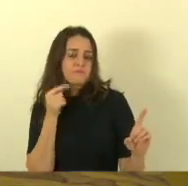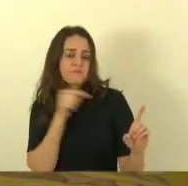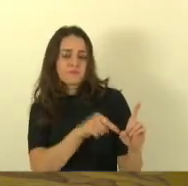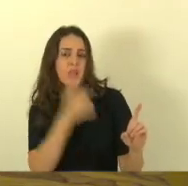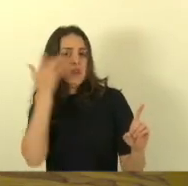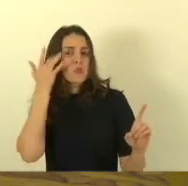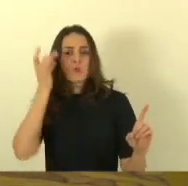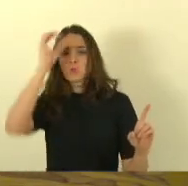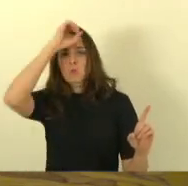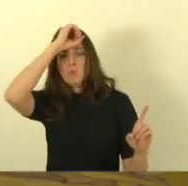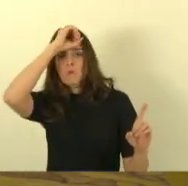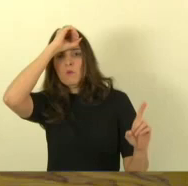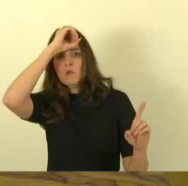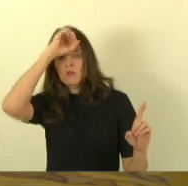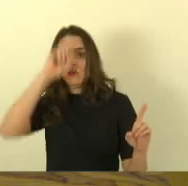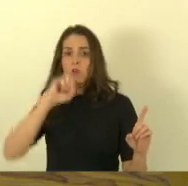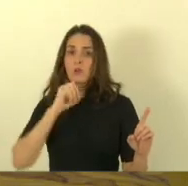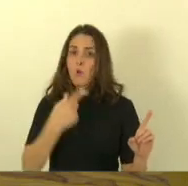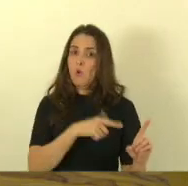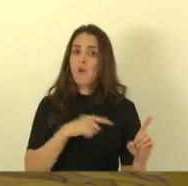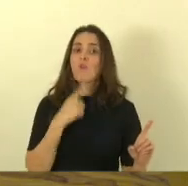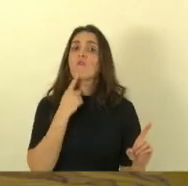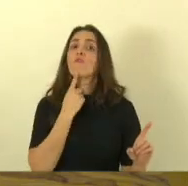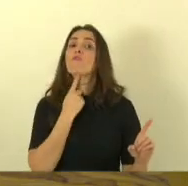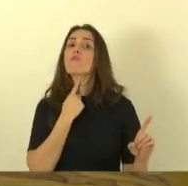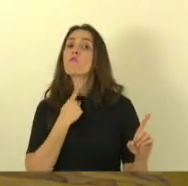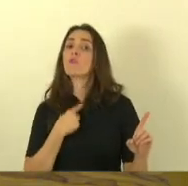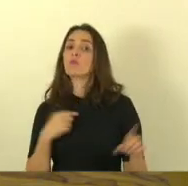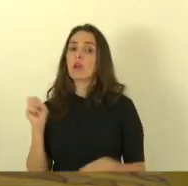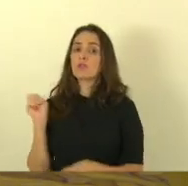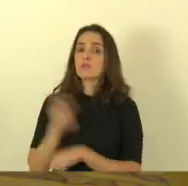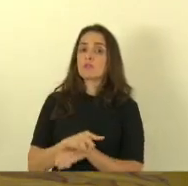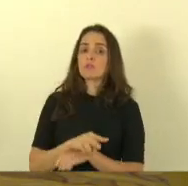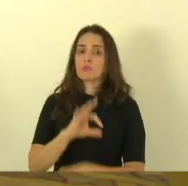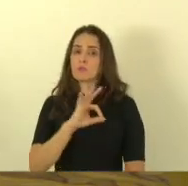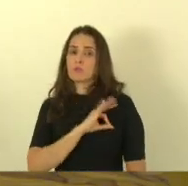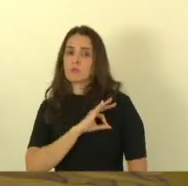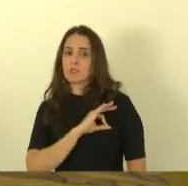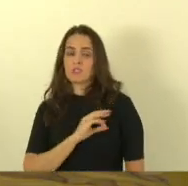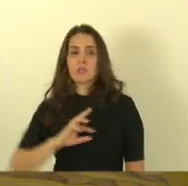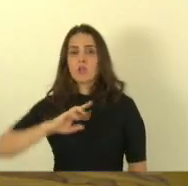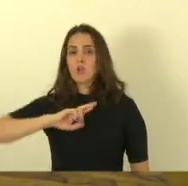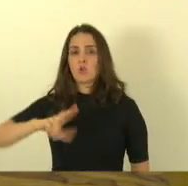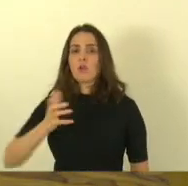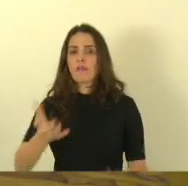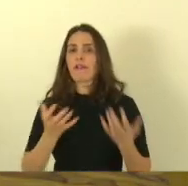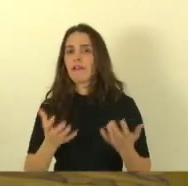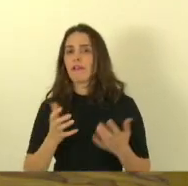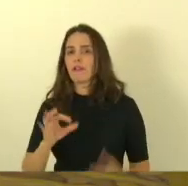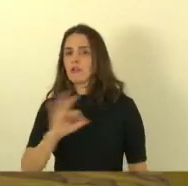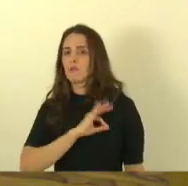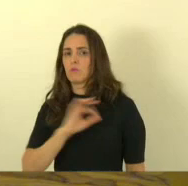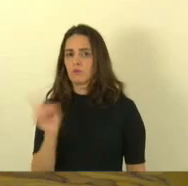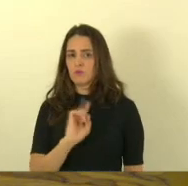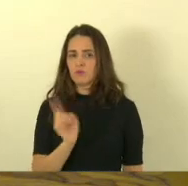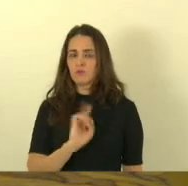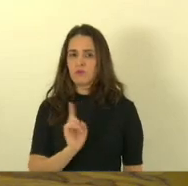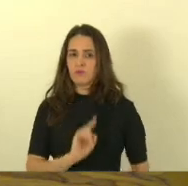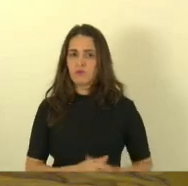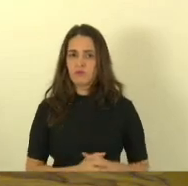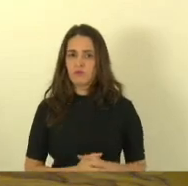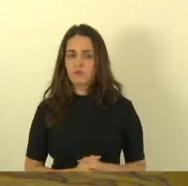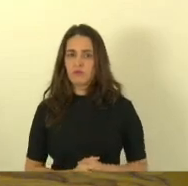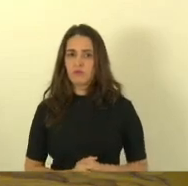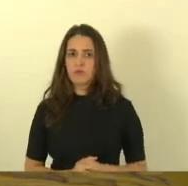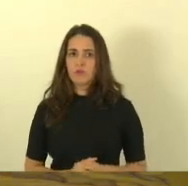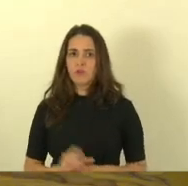de ser policial militar e nunca vai conseguir, não é querer ser policial, não é